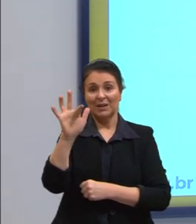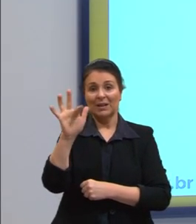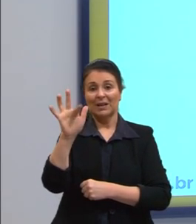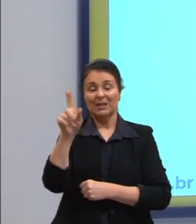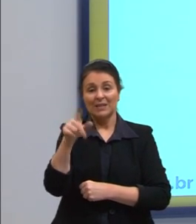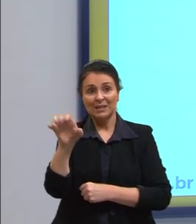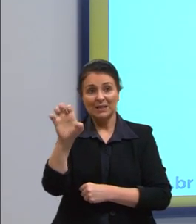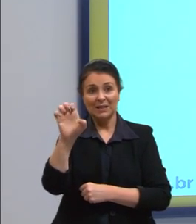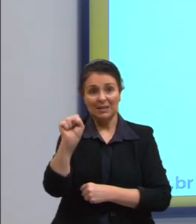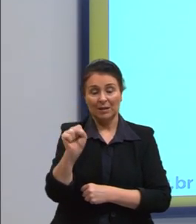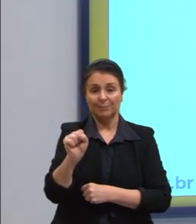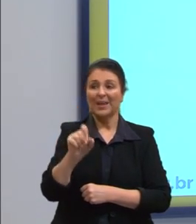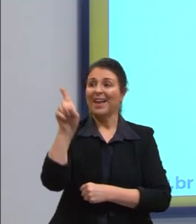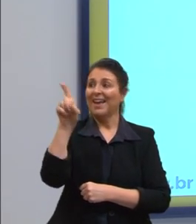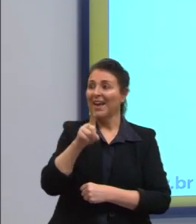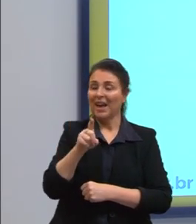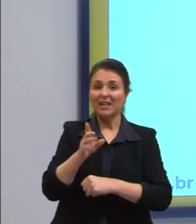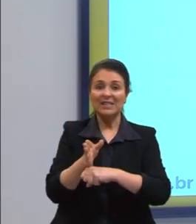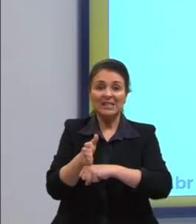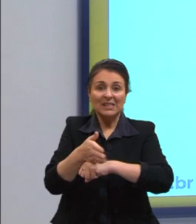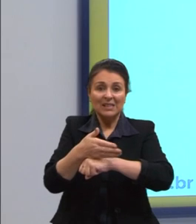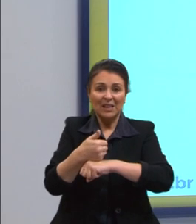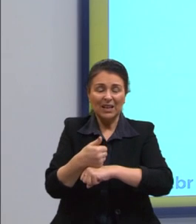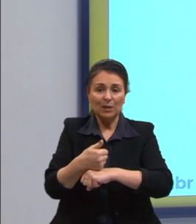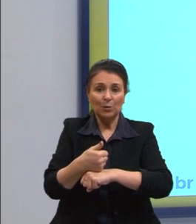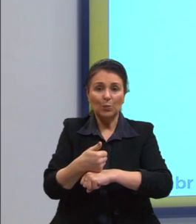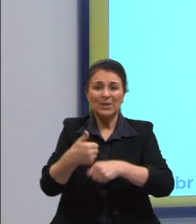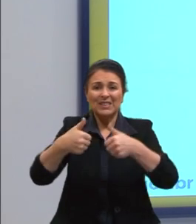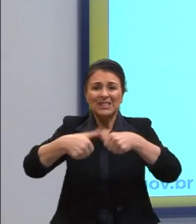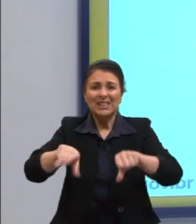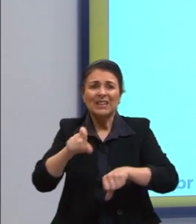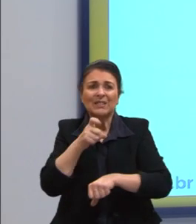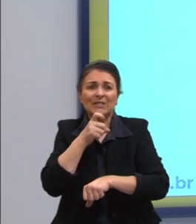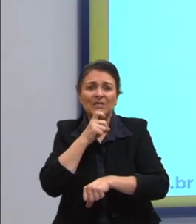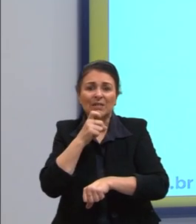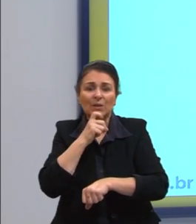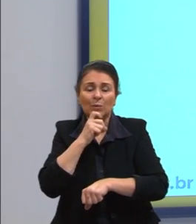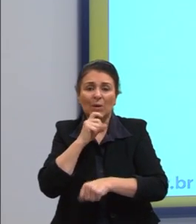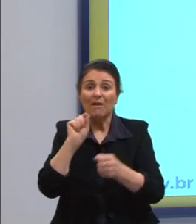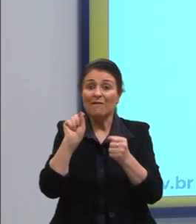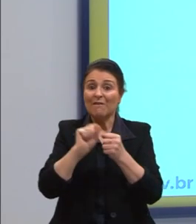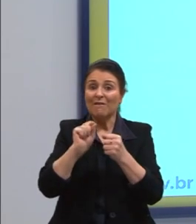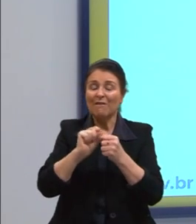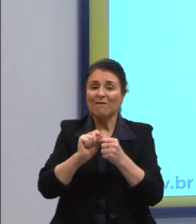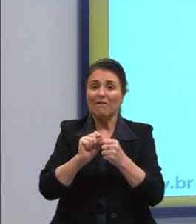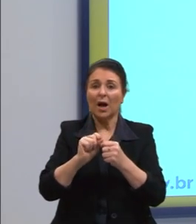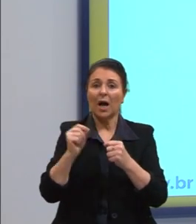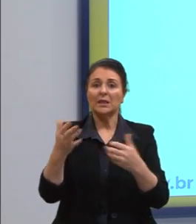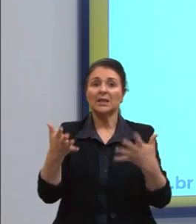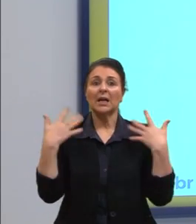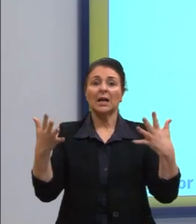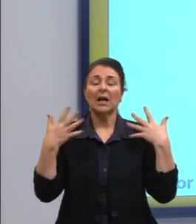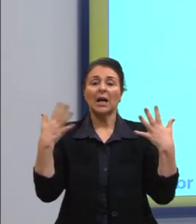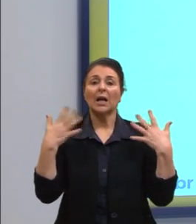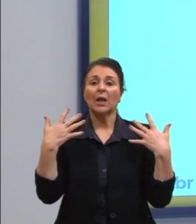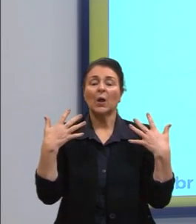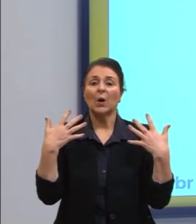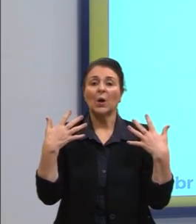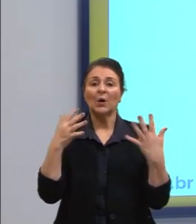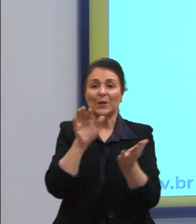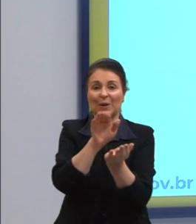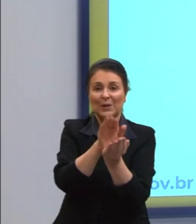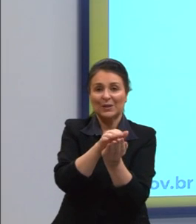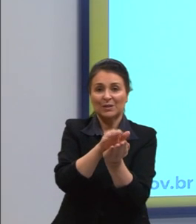É cedo, está frio e faz calor em Recife. Ninguém produz ser cedo ou ser